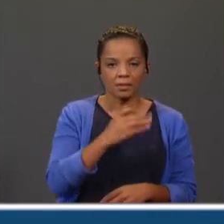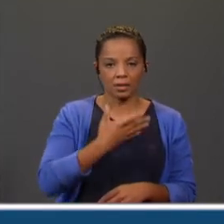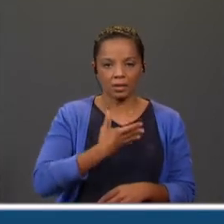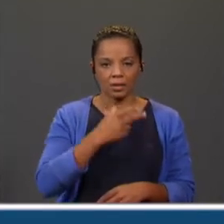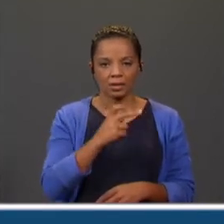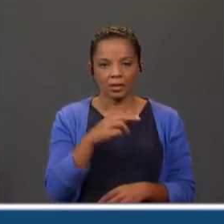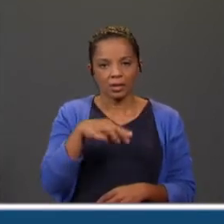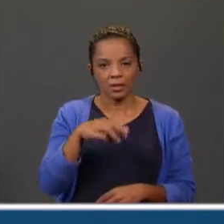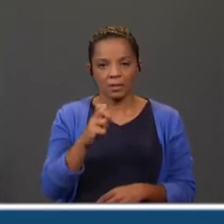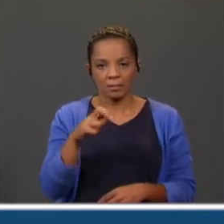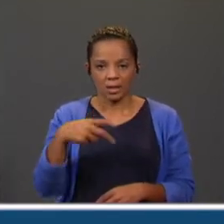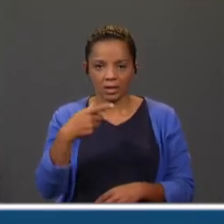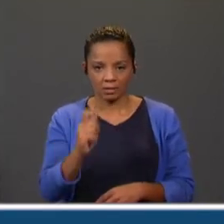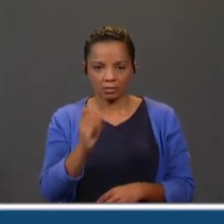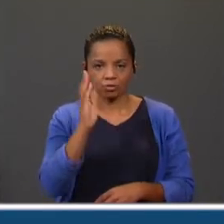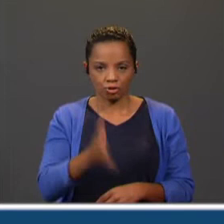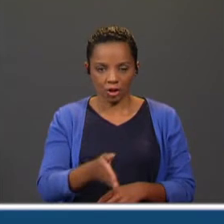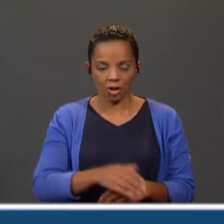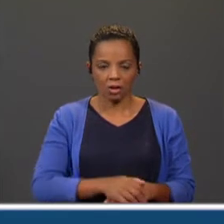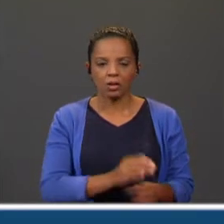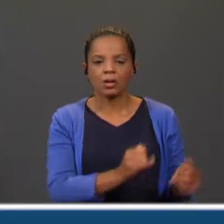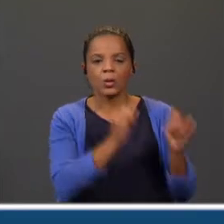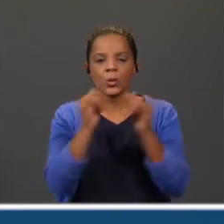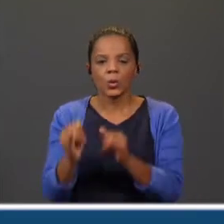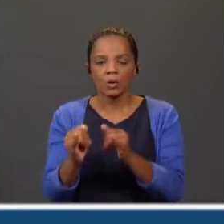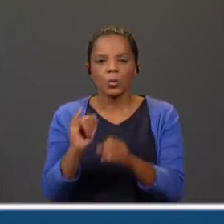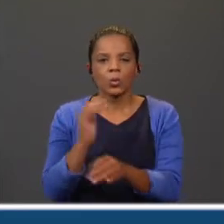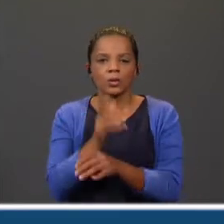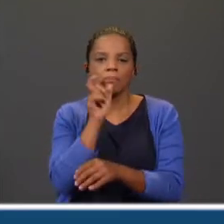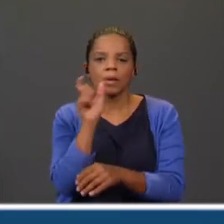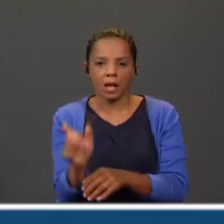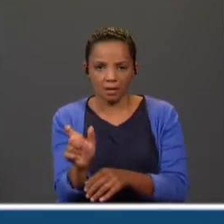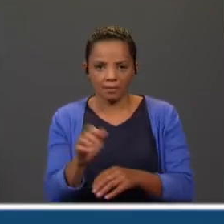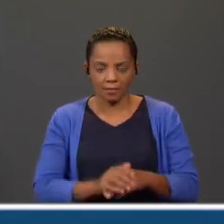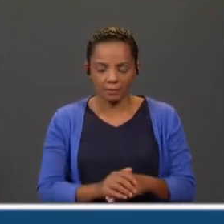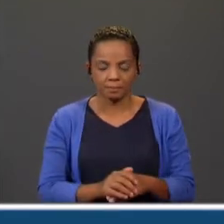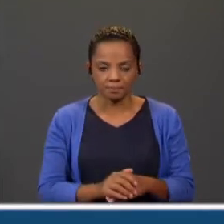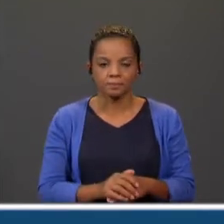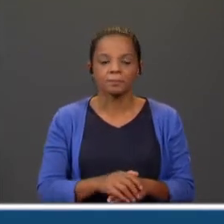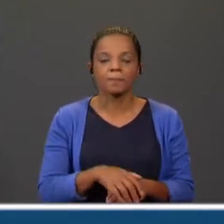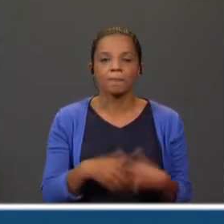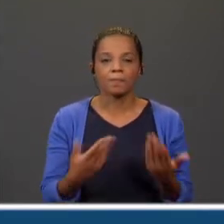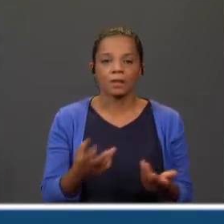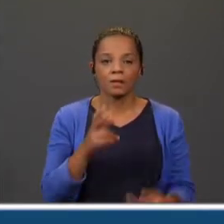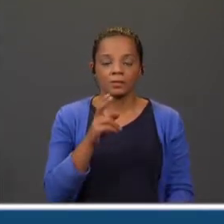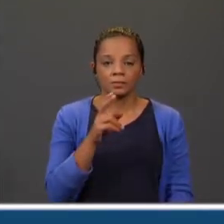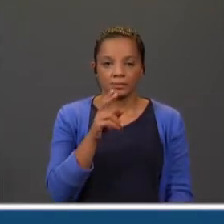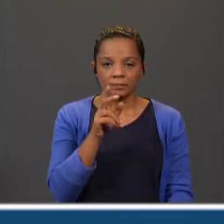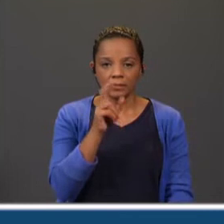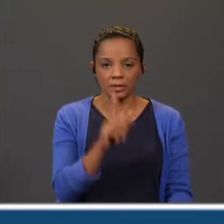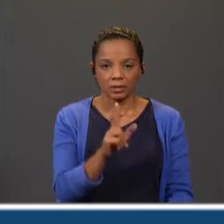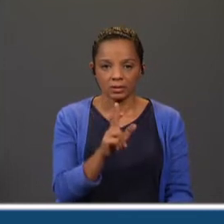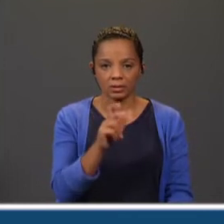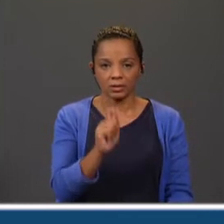agora vamos fazer o mesmo para as outras palavras que temos aqui. Vamos começar com a primeira? E então, a primeira